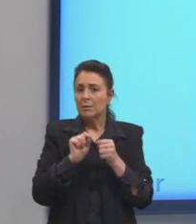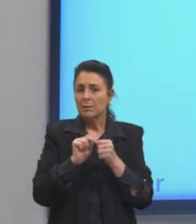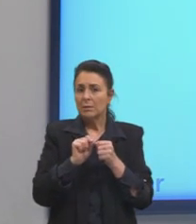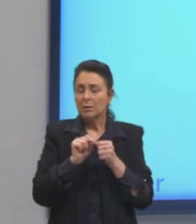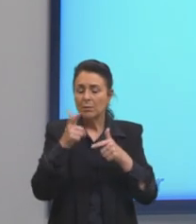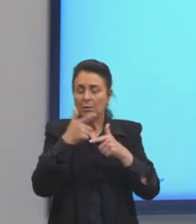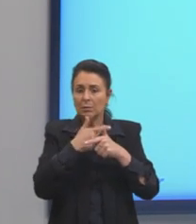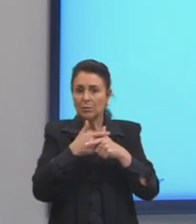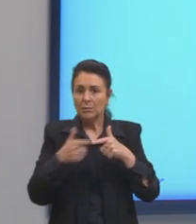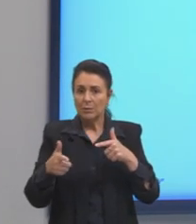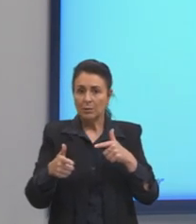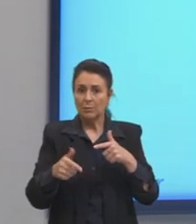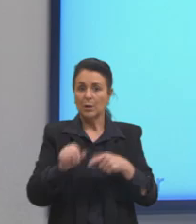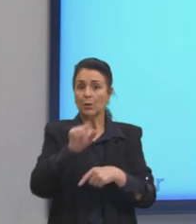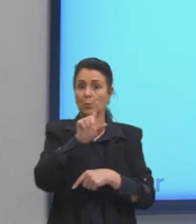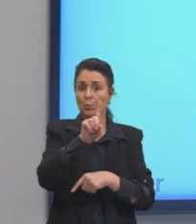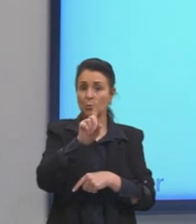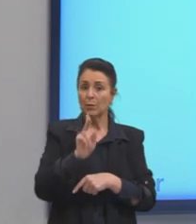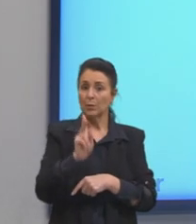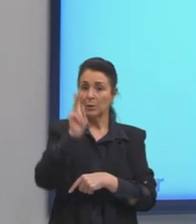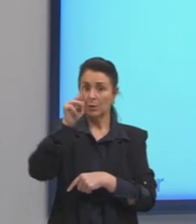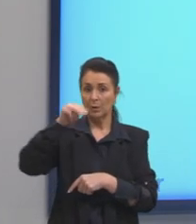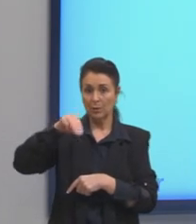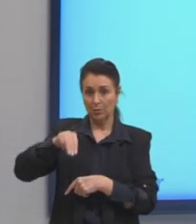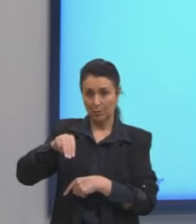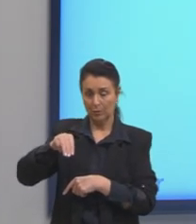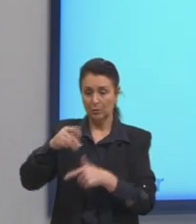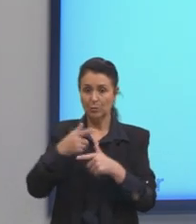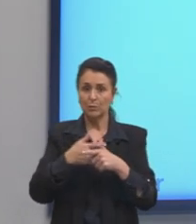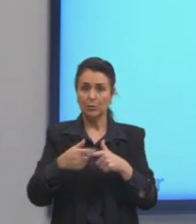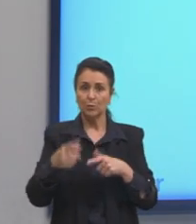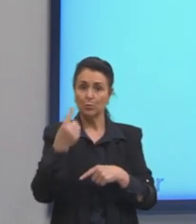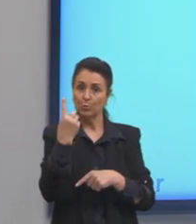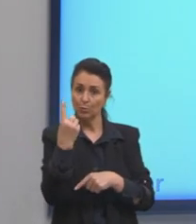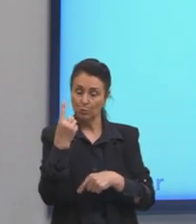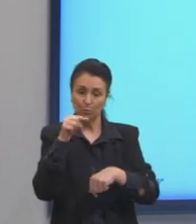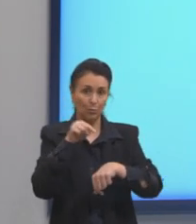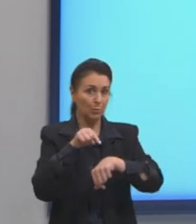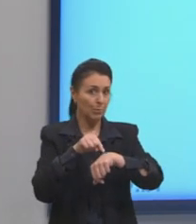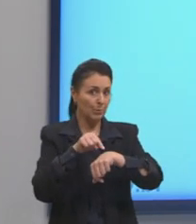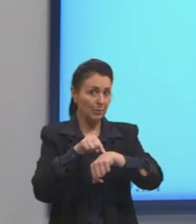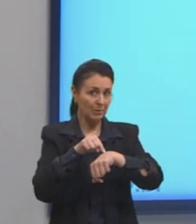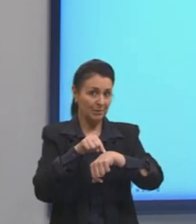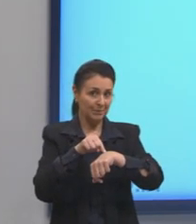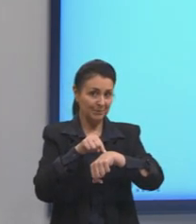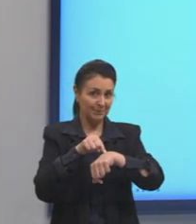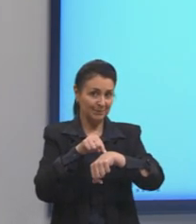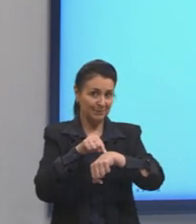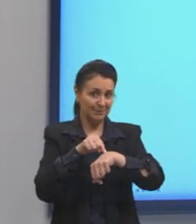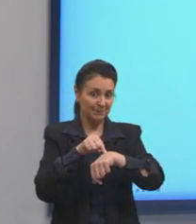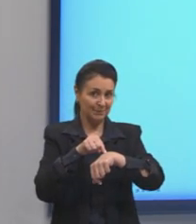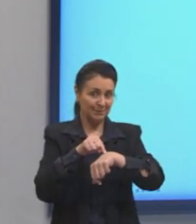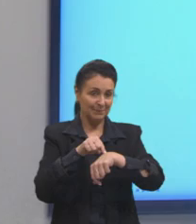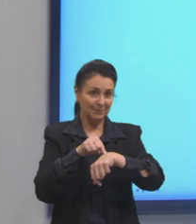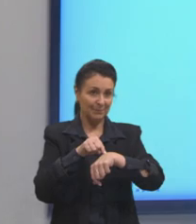divisão de 1 quilômetro dividido por 1 hora, tá? Eu só não coloquei os números aqui, certo?